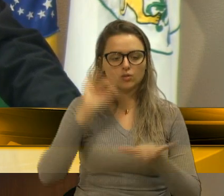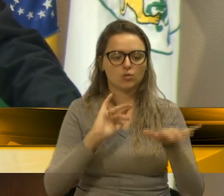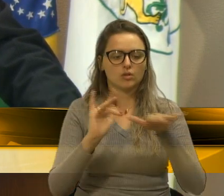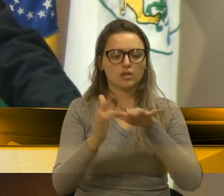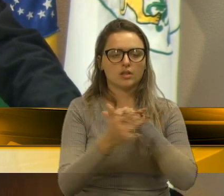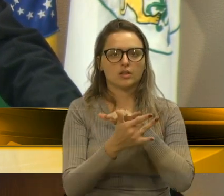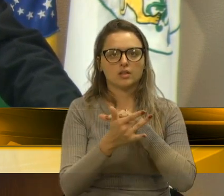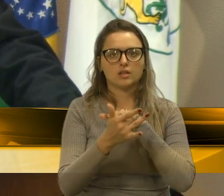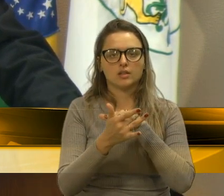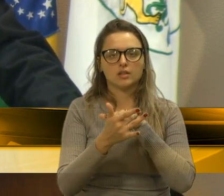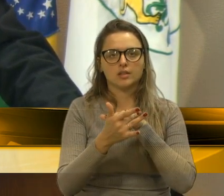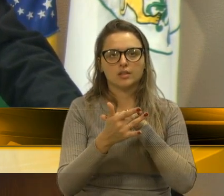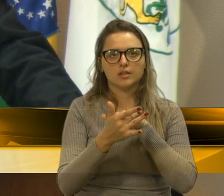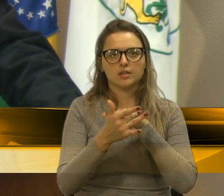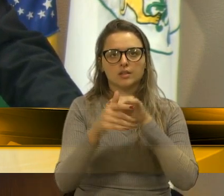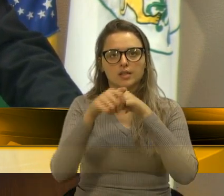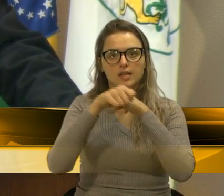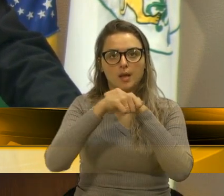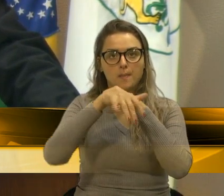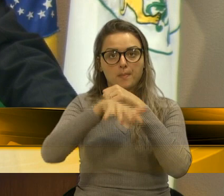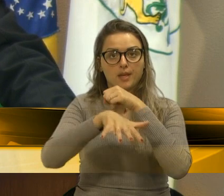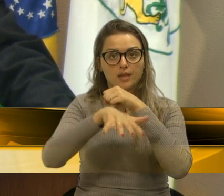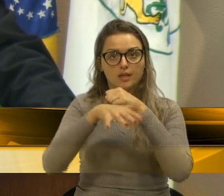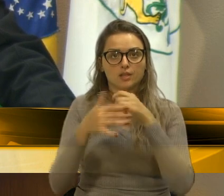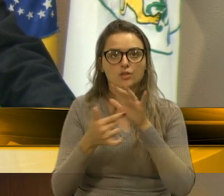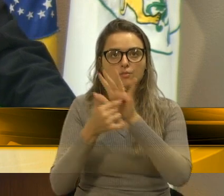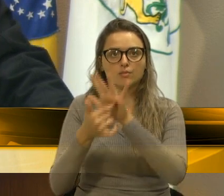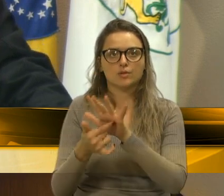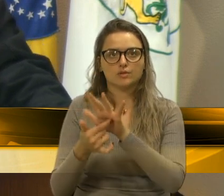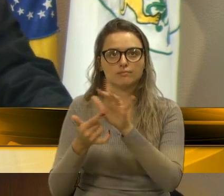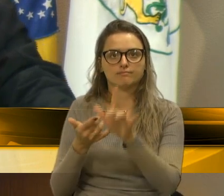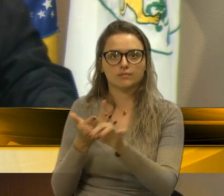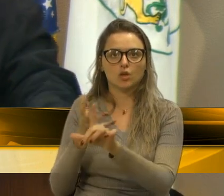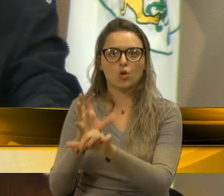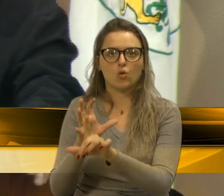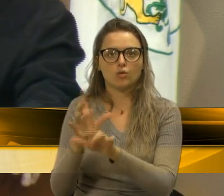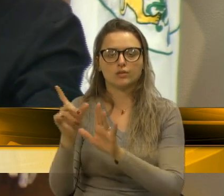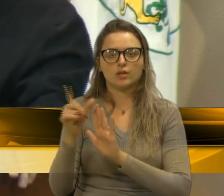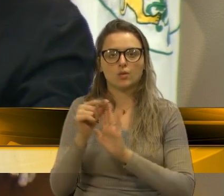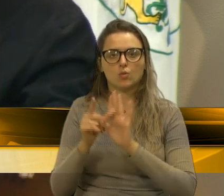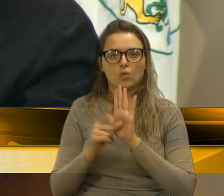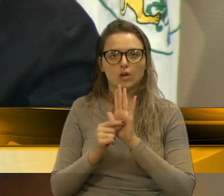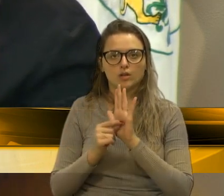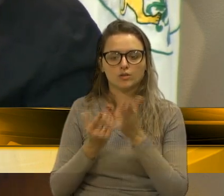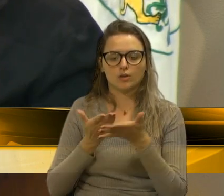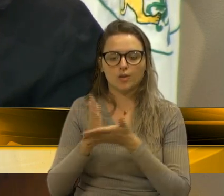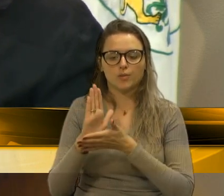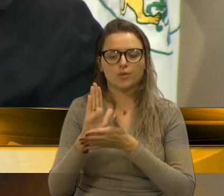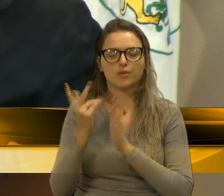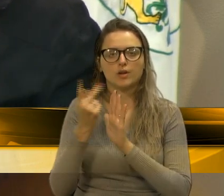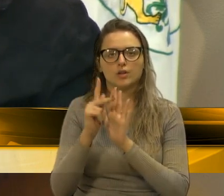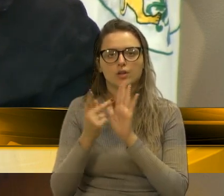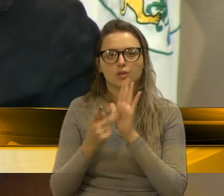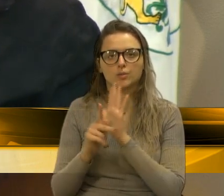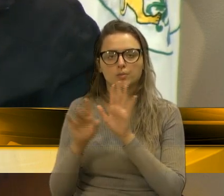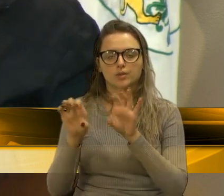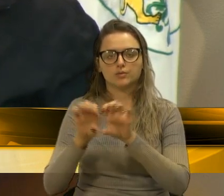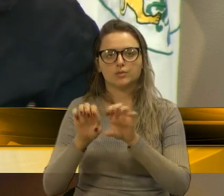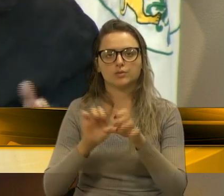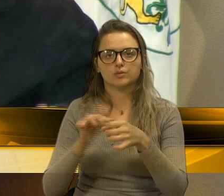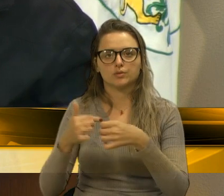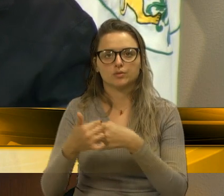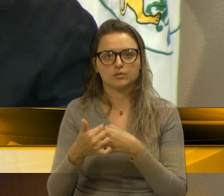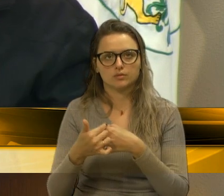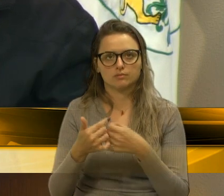contestações aos artigos aprovados no plano diretor por esta casa, por